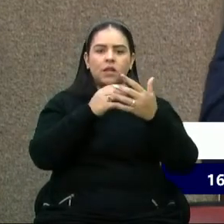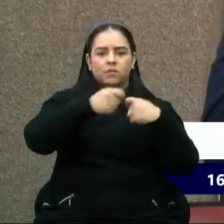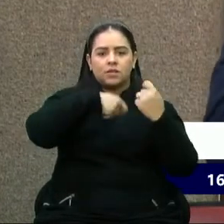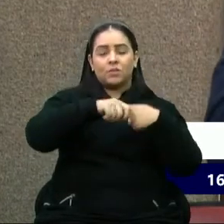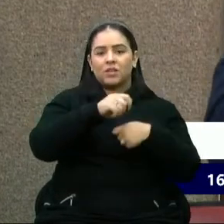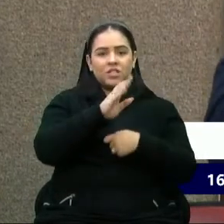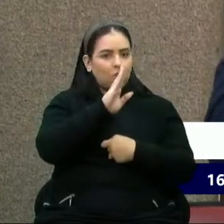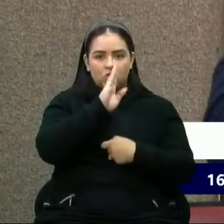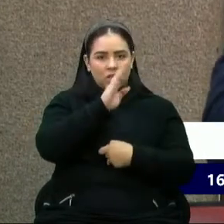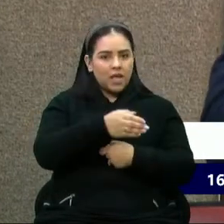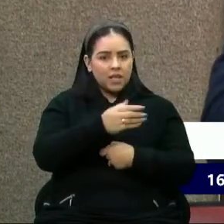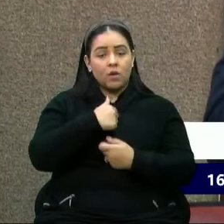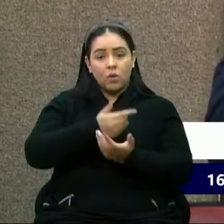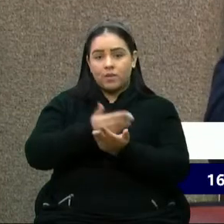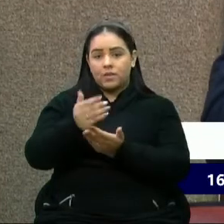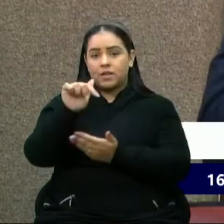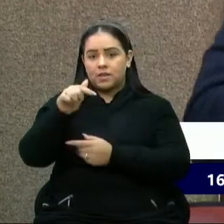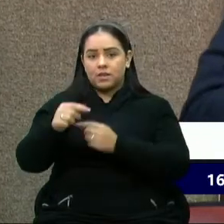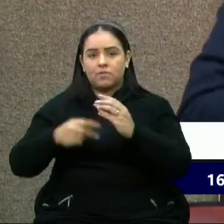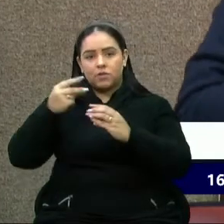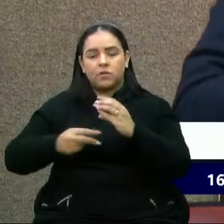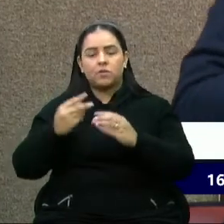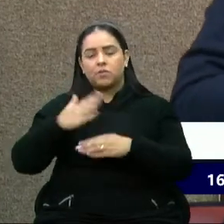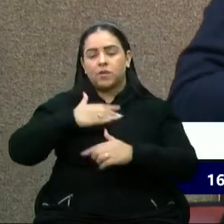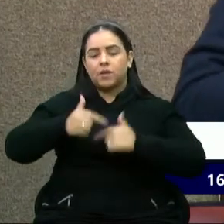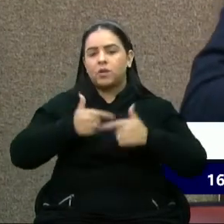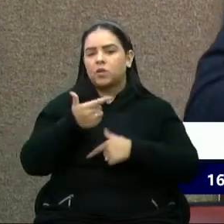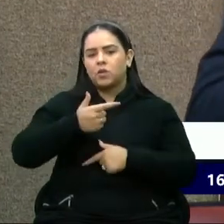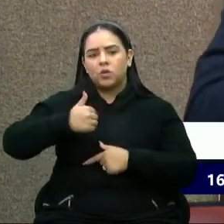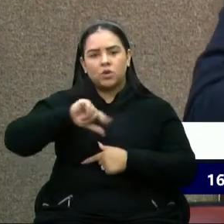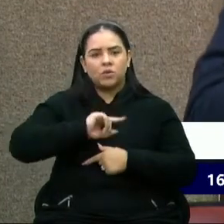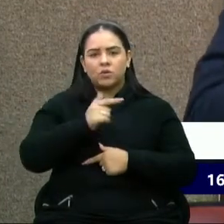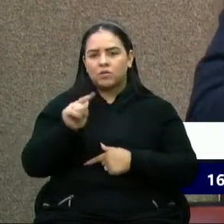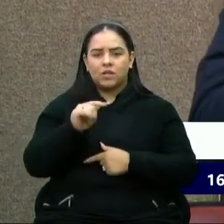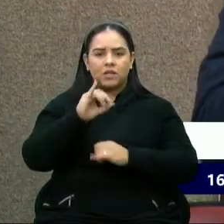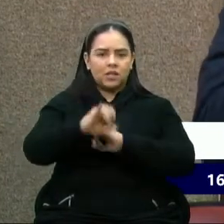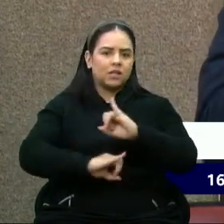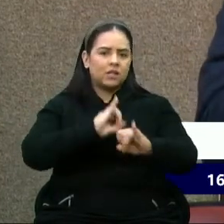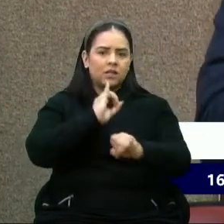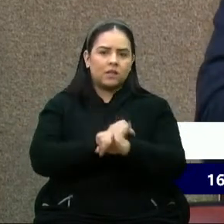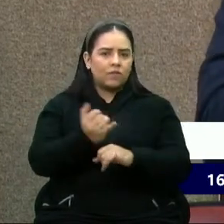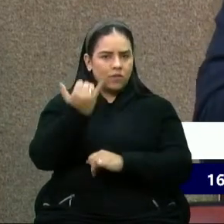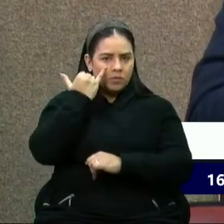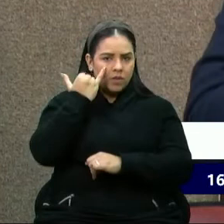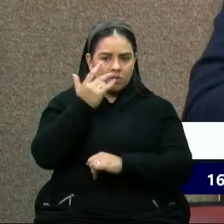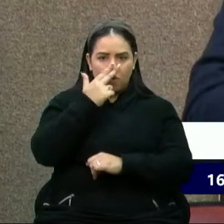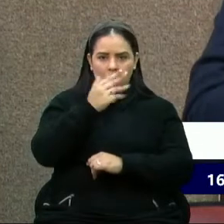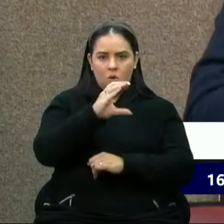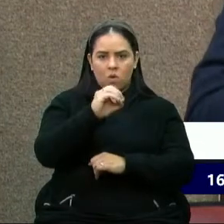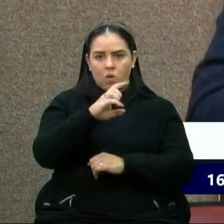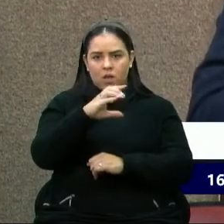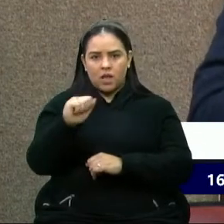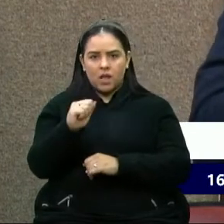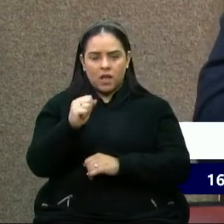Quando eu iniciei meu mandato aqui na Câmara, a gente não tinha na internet os dados de empresas como a Codeca, nem os seus